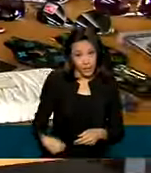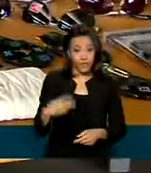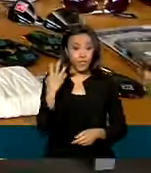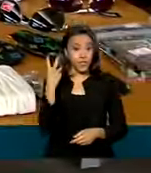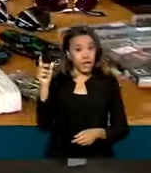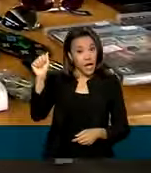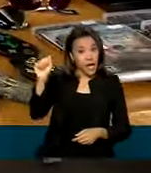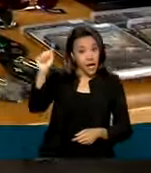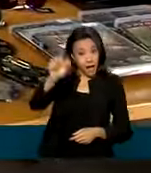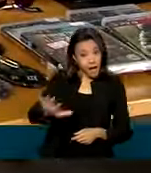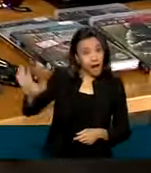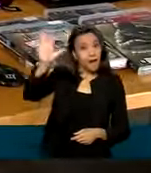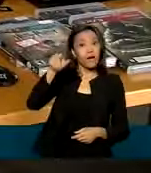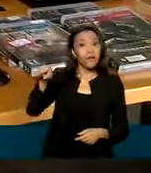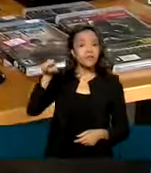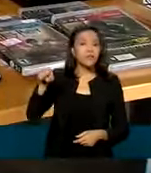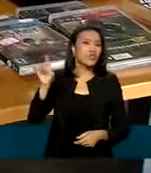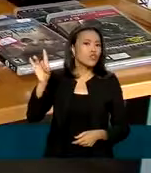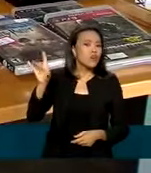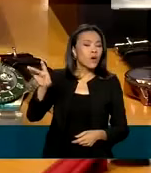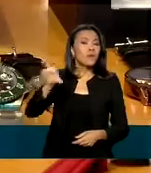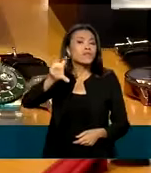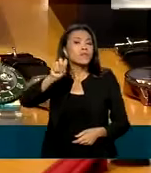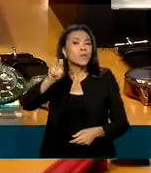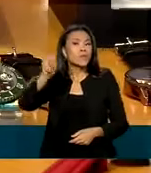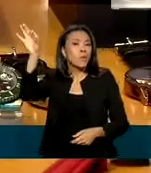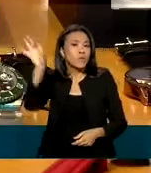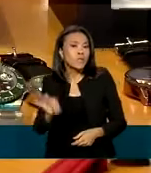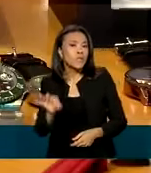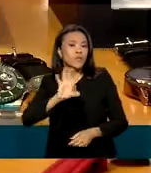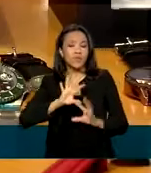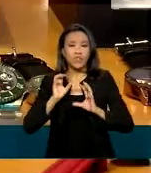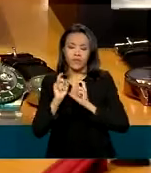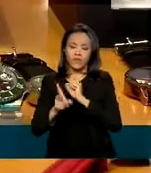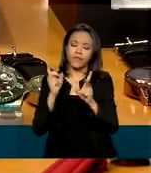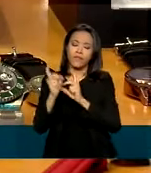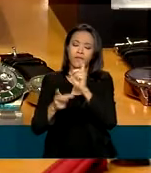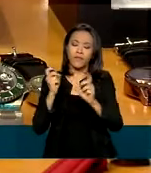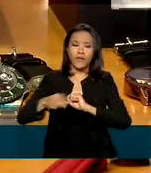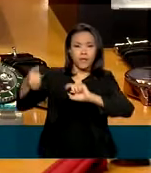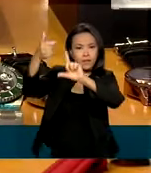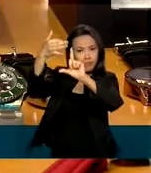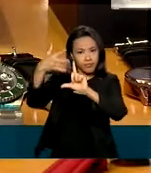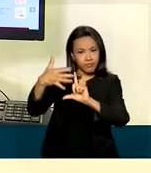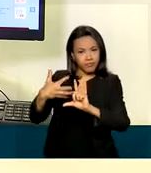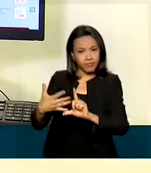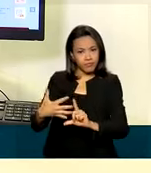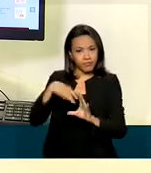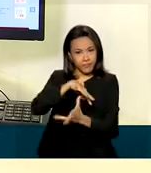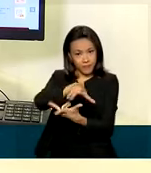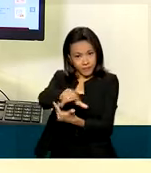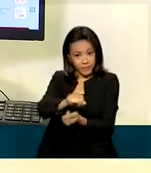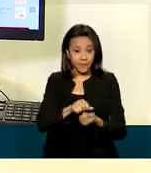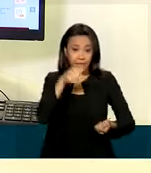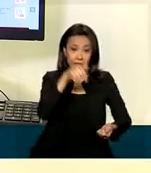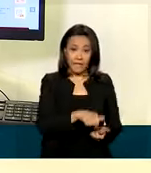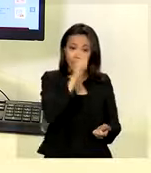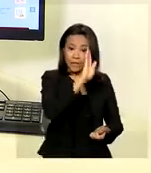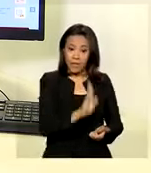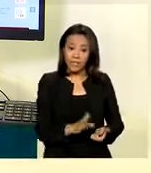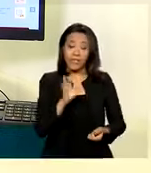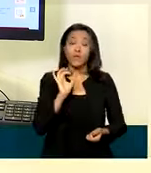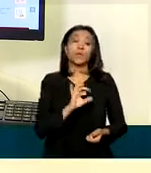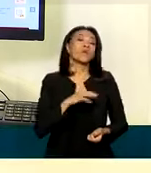asiático responde por mais de 50% de todas as vendas online realizadas no mundo. Aqui no Brasil, só em